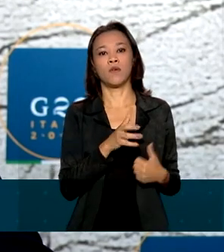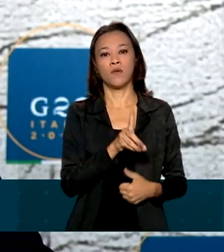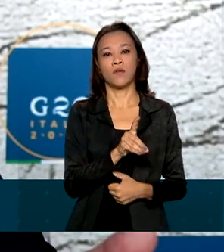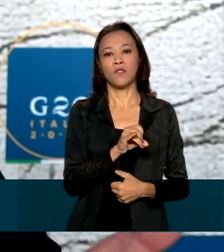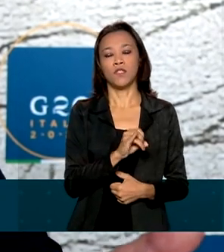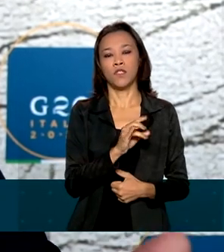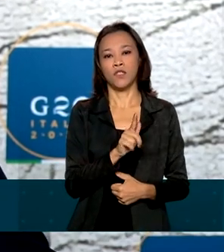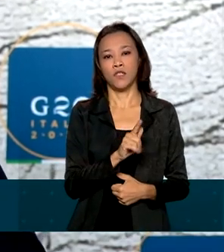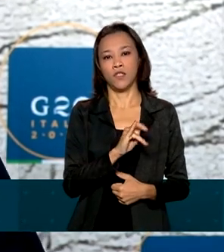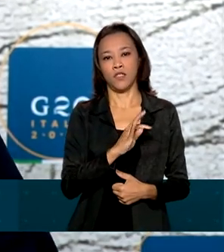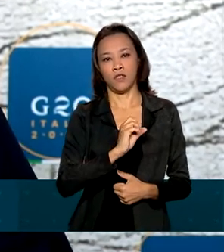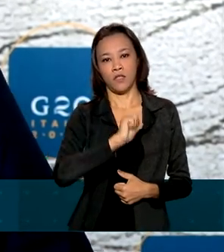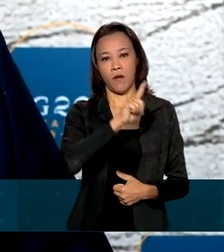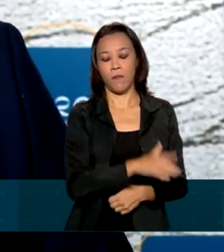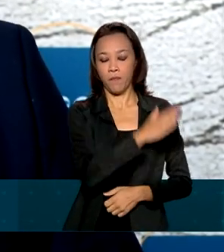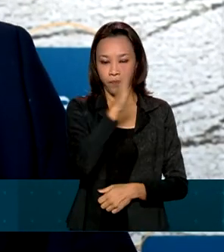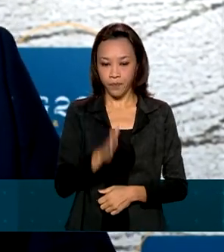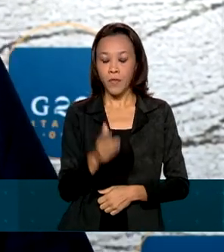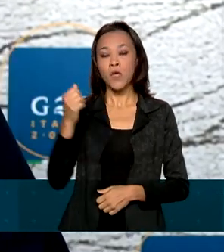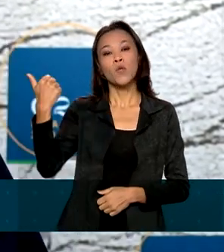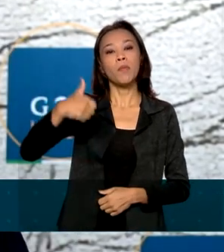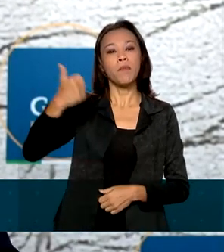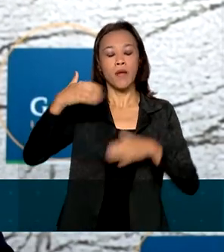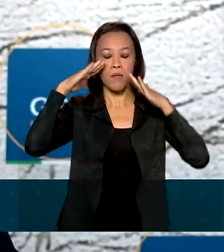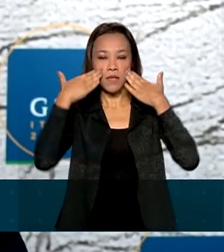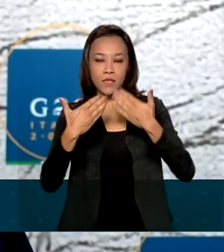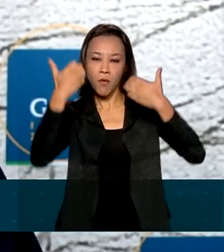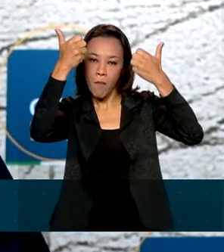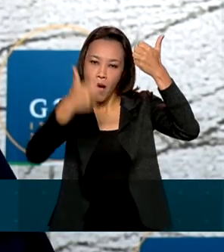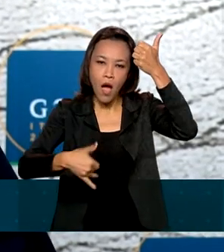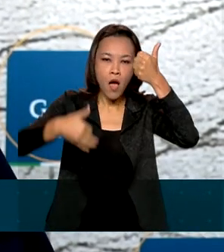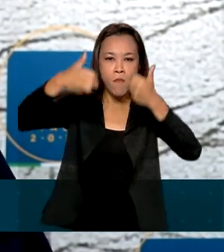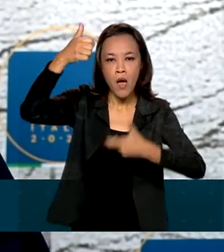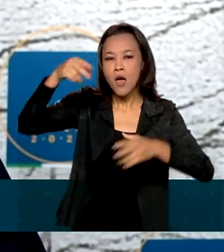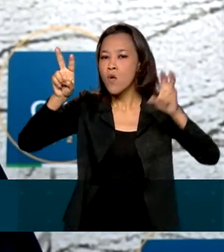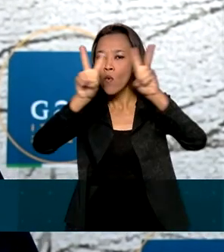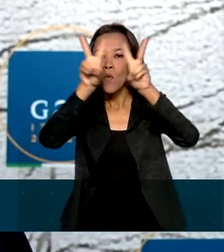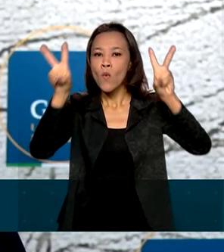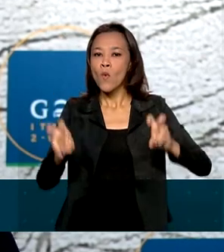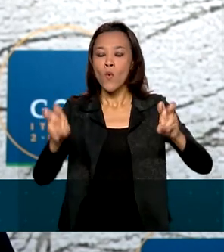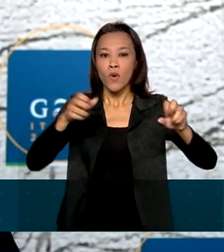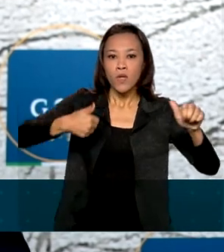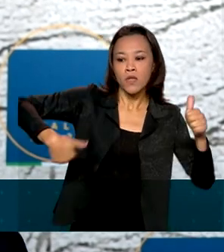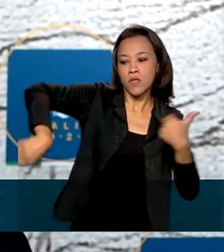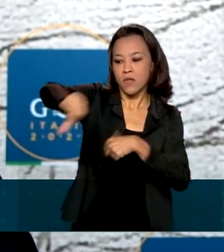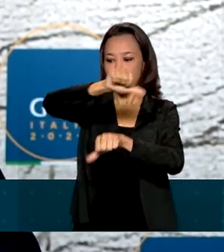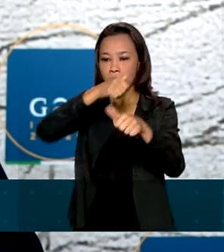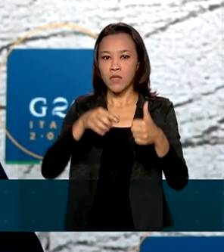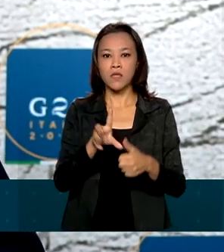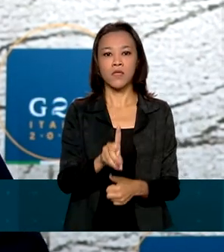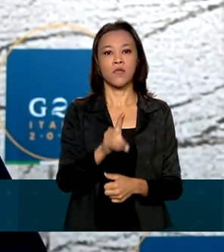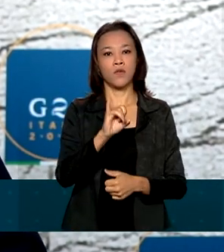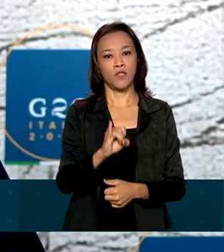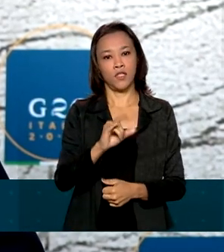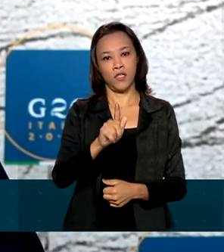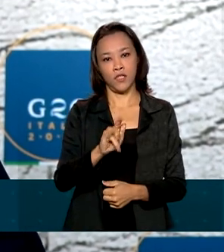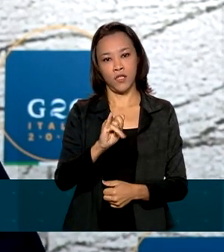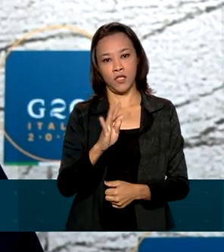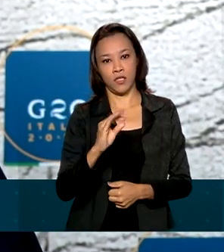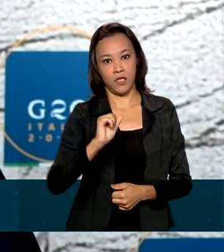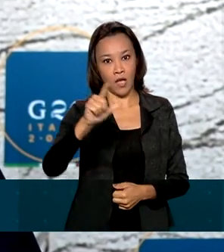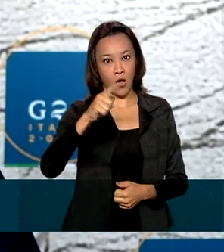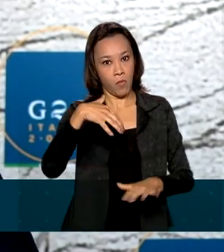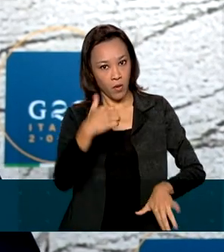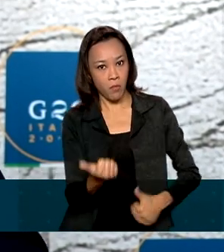dos painéis, no primeiro painel eu falei a respeito de transformação digital do ponto de vista de recuperação do país,